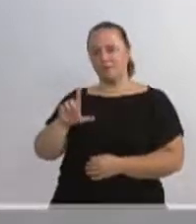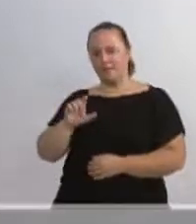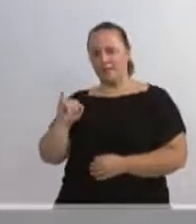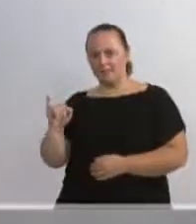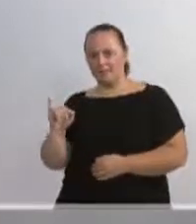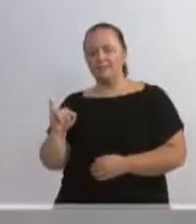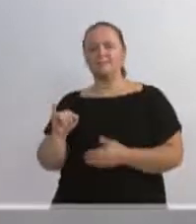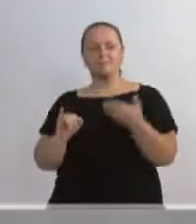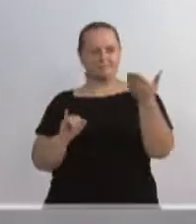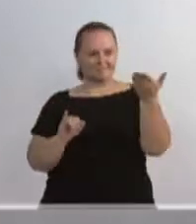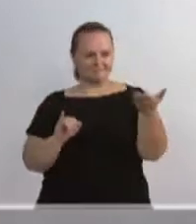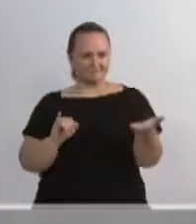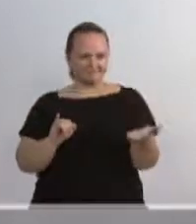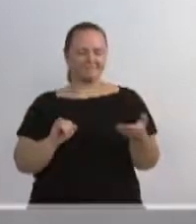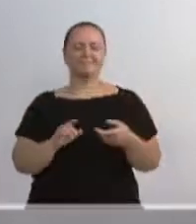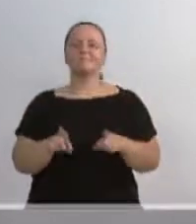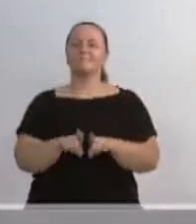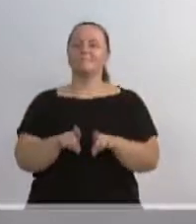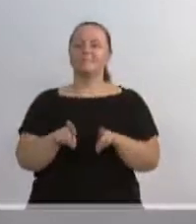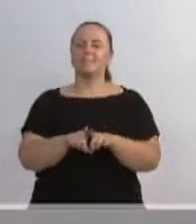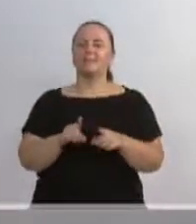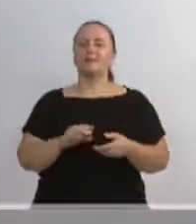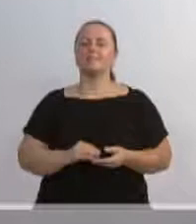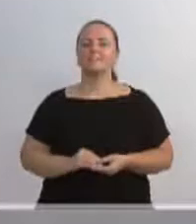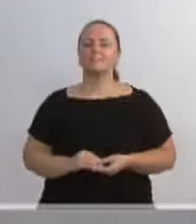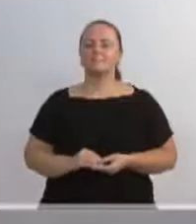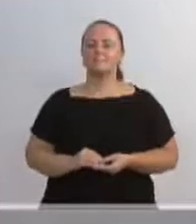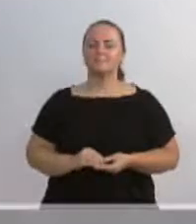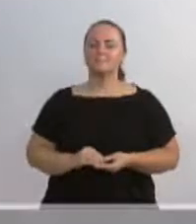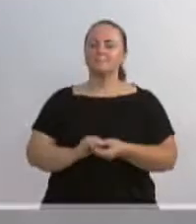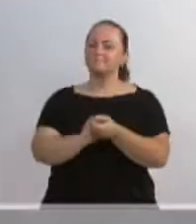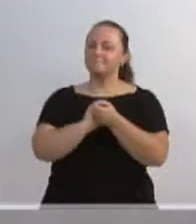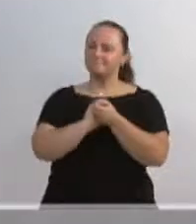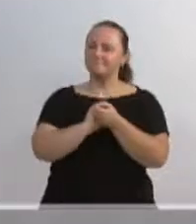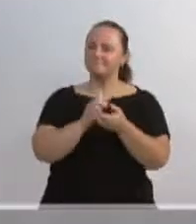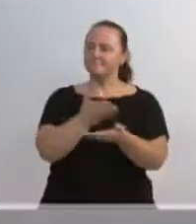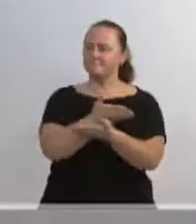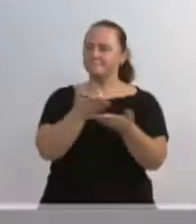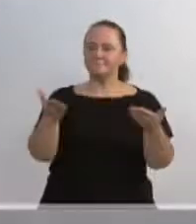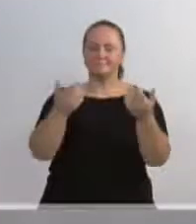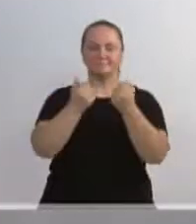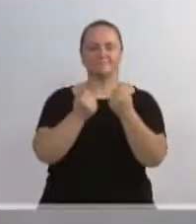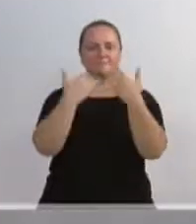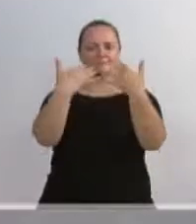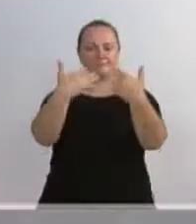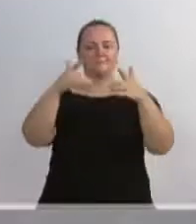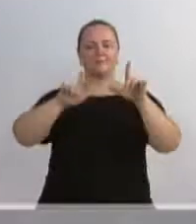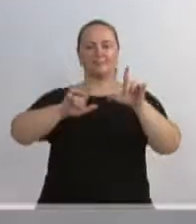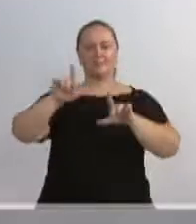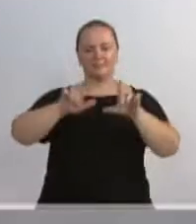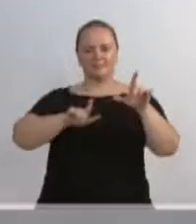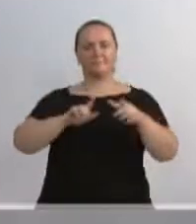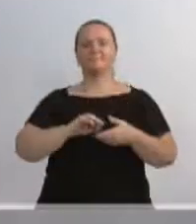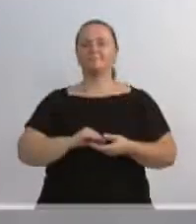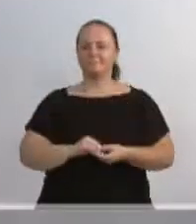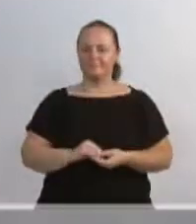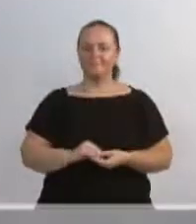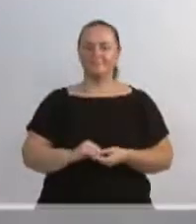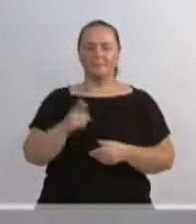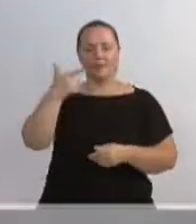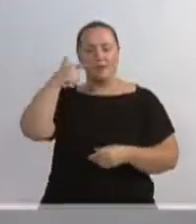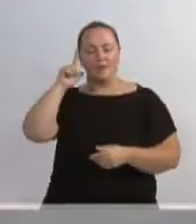Hong Hashi, cumprimento da Hong Hashi, cumprimento também a todos os nossos telespectadores. Ontem nós estivemos em alguns